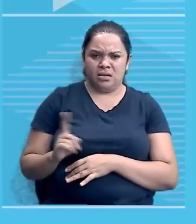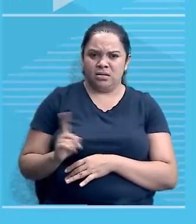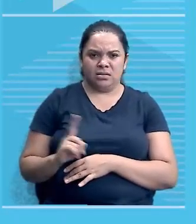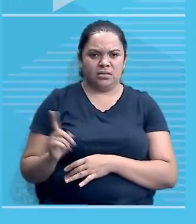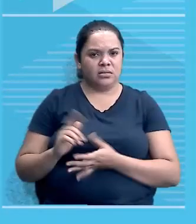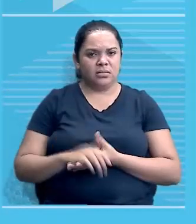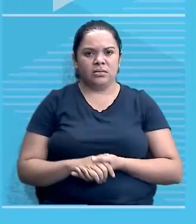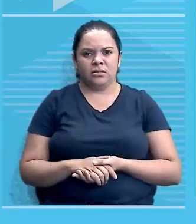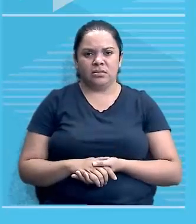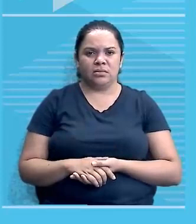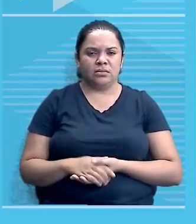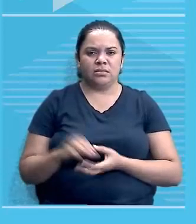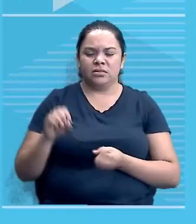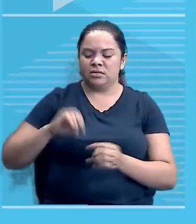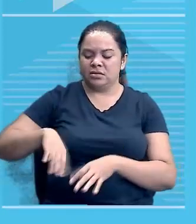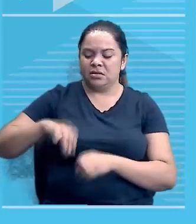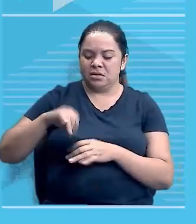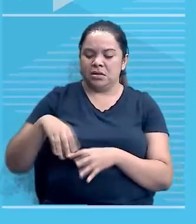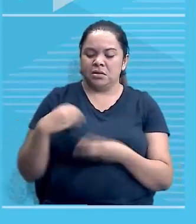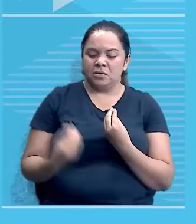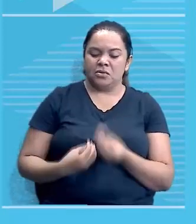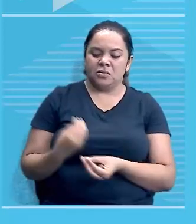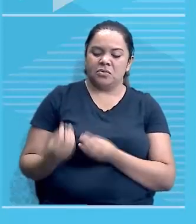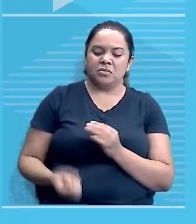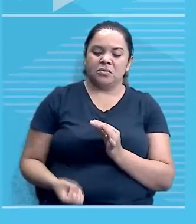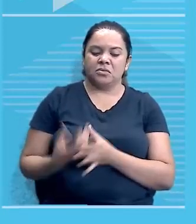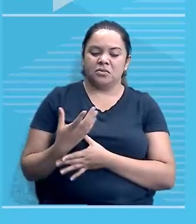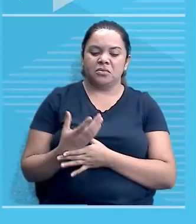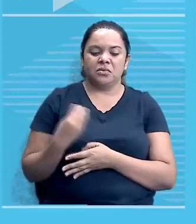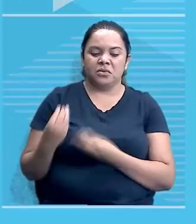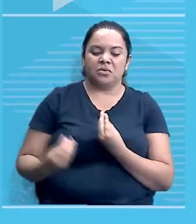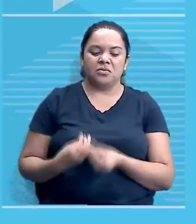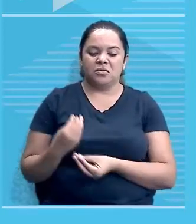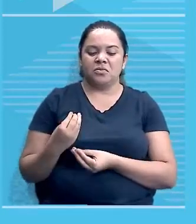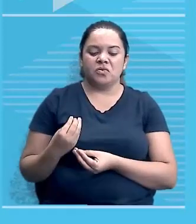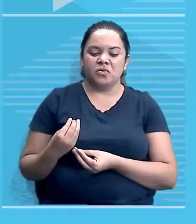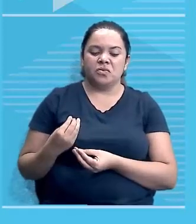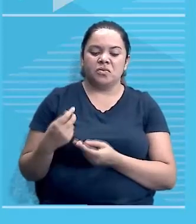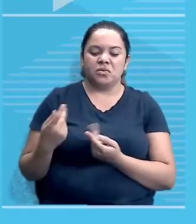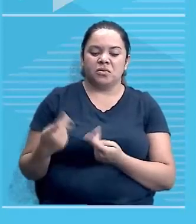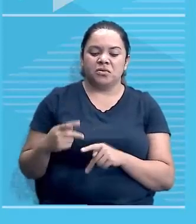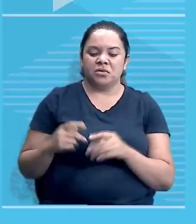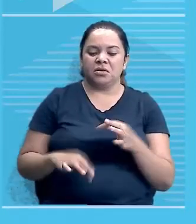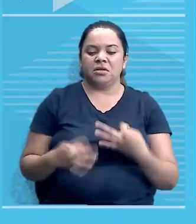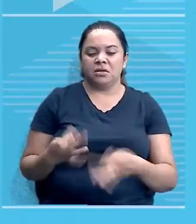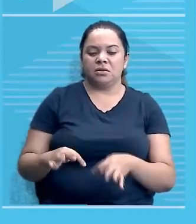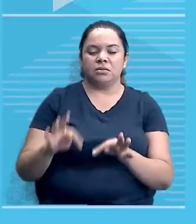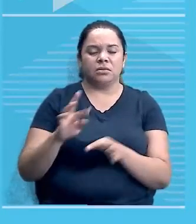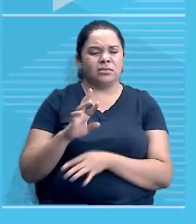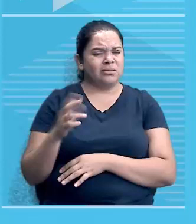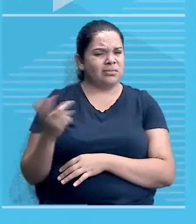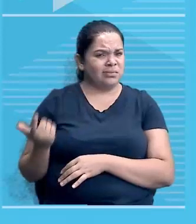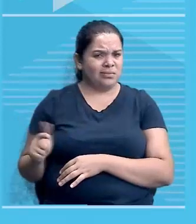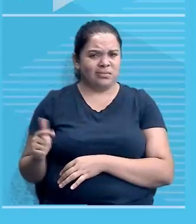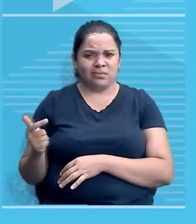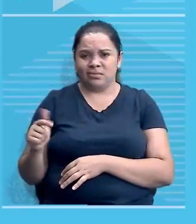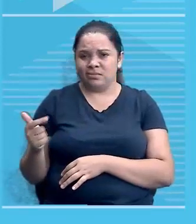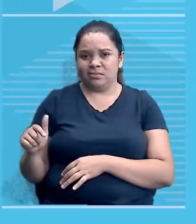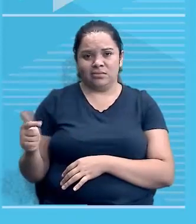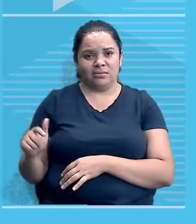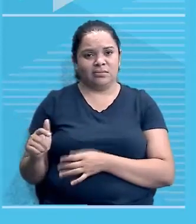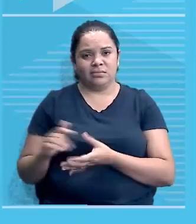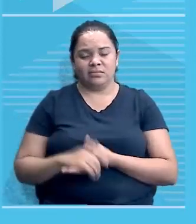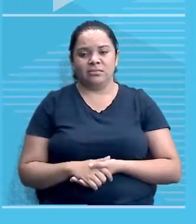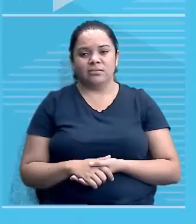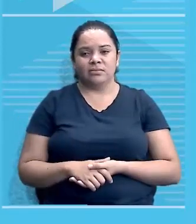africanos como fabricar, como dominar a tecnologia. Então, não houve definitivamente essa circulação nem de riqueza, nem de